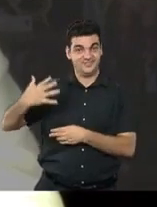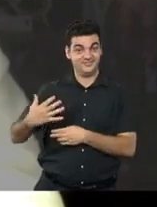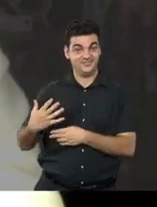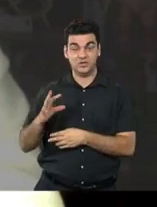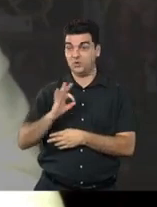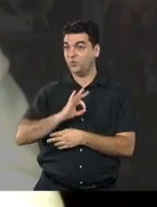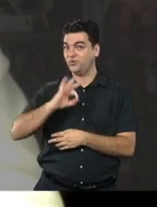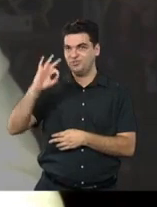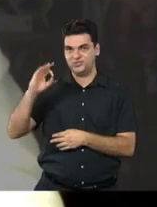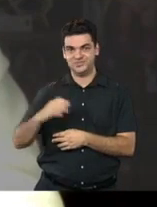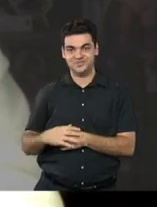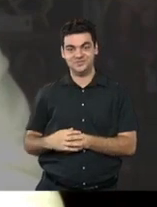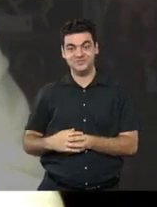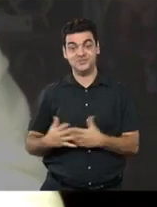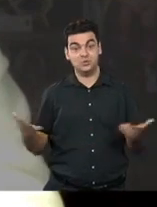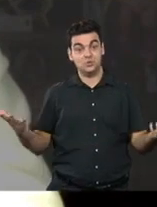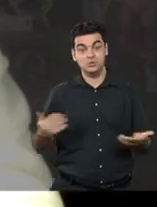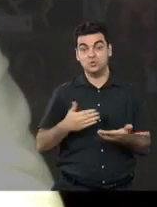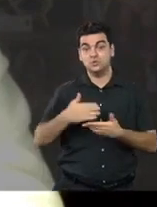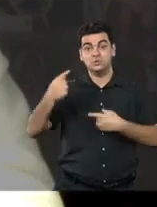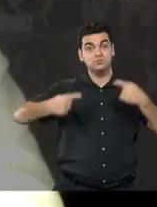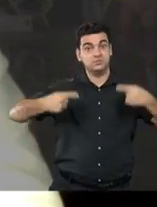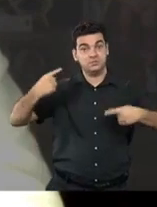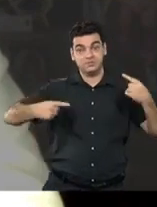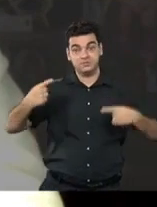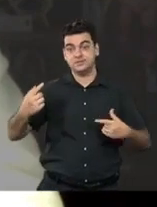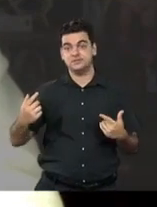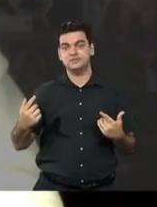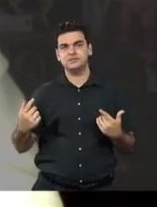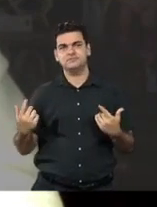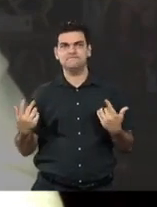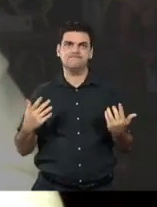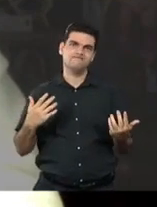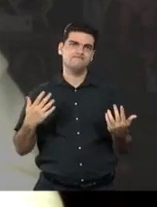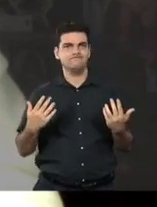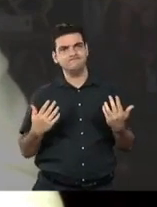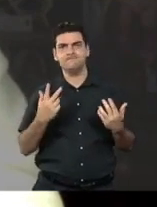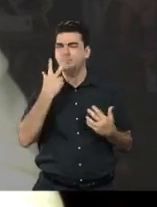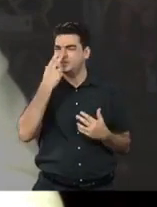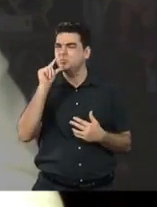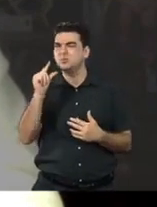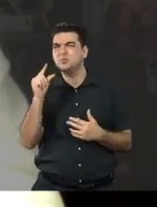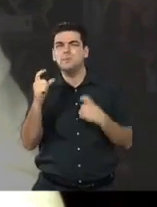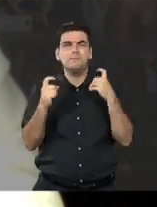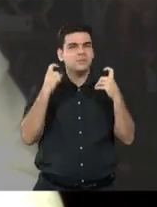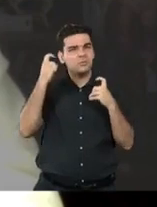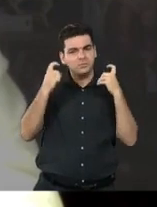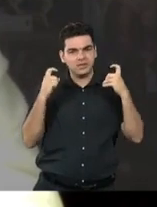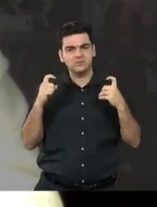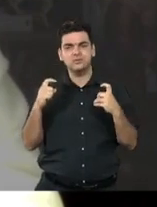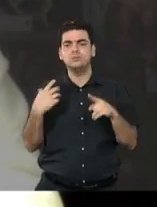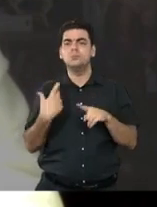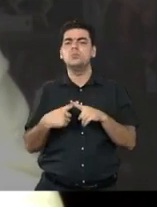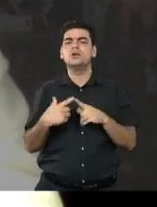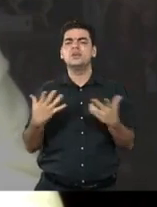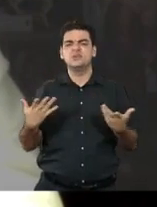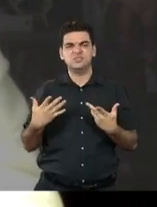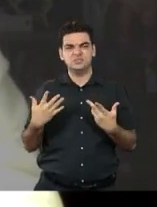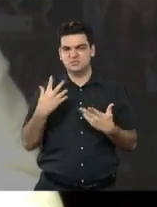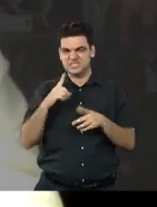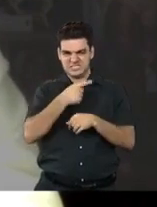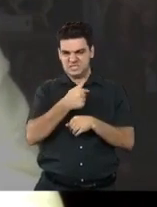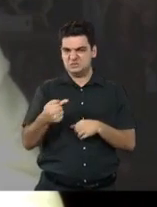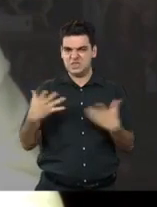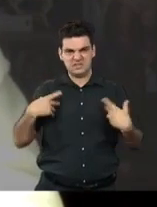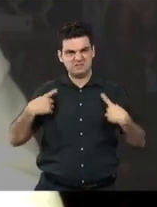aqui, porque se a gente começou essa conversa de hoje com uma certa tensão, porque foi muito violento que a gente viu durante